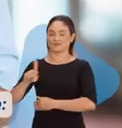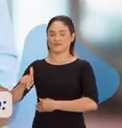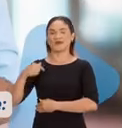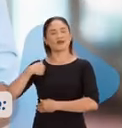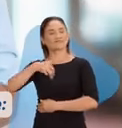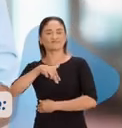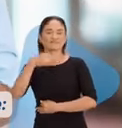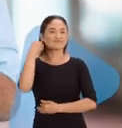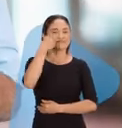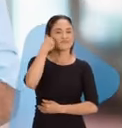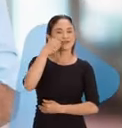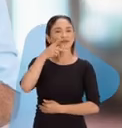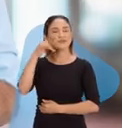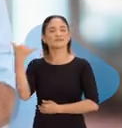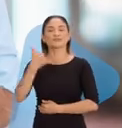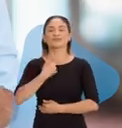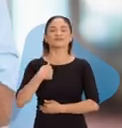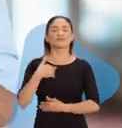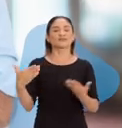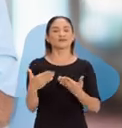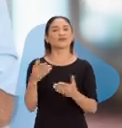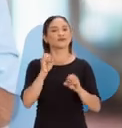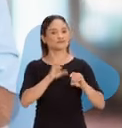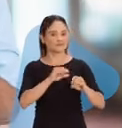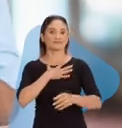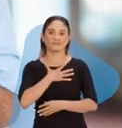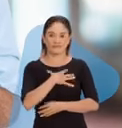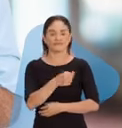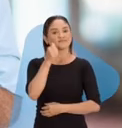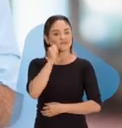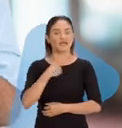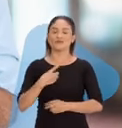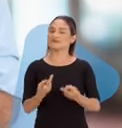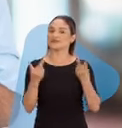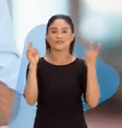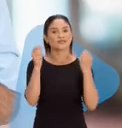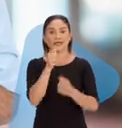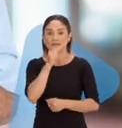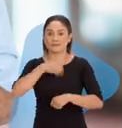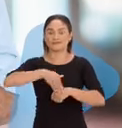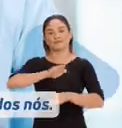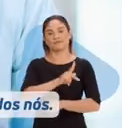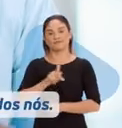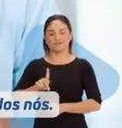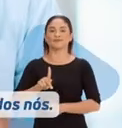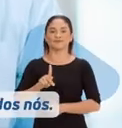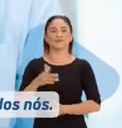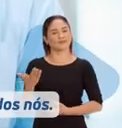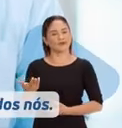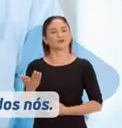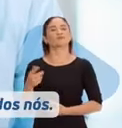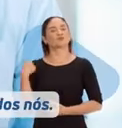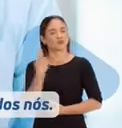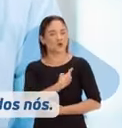encontrei um pai que me disse, agora, tendo que ensinar minha filha, passei a valorizar ainda mais o professor. Essa é uma